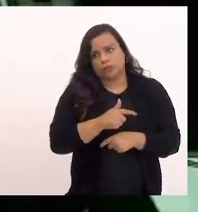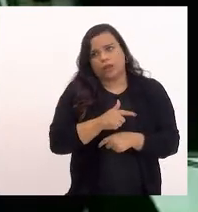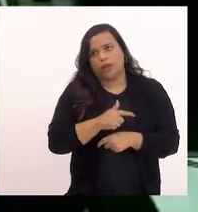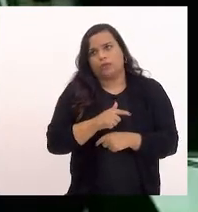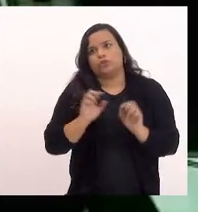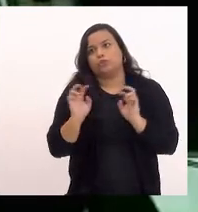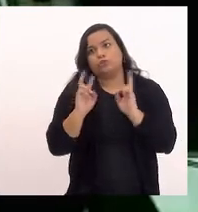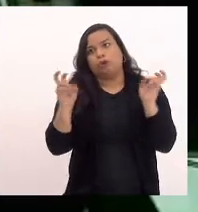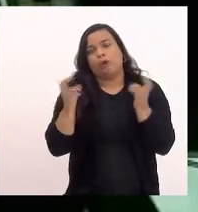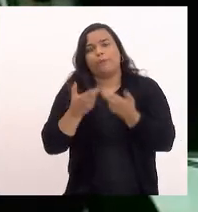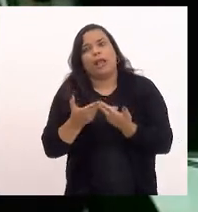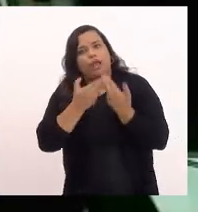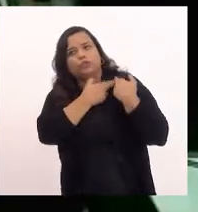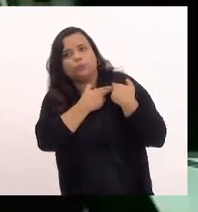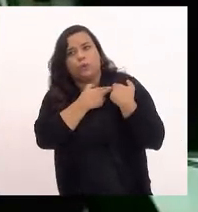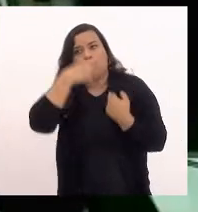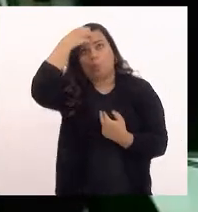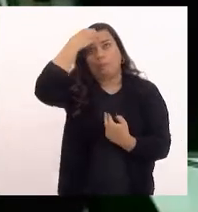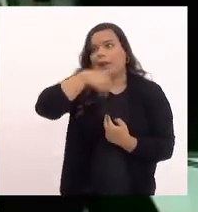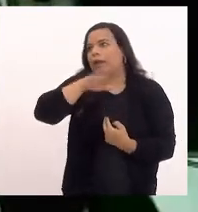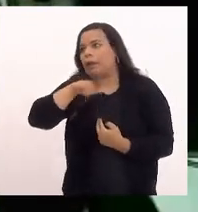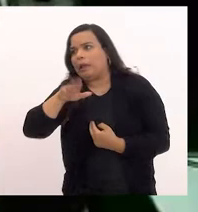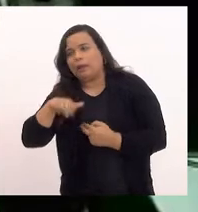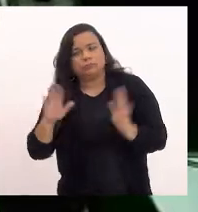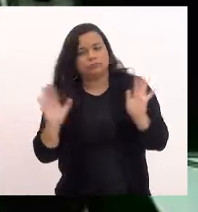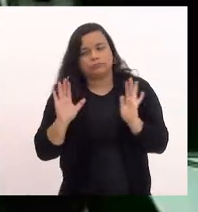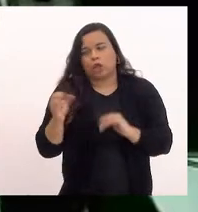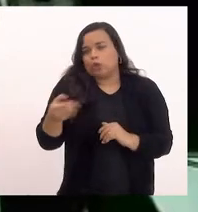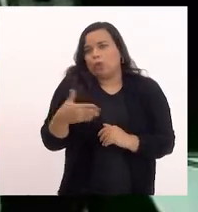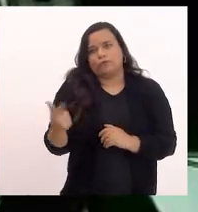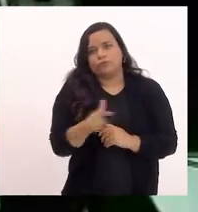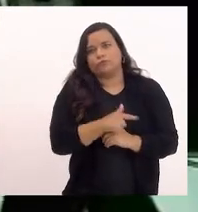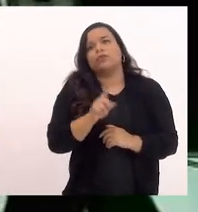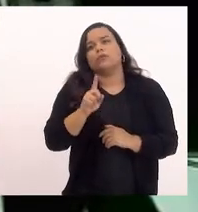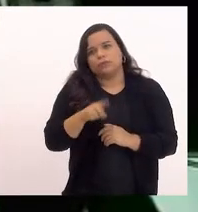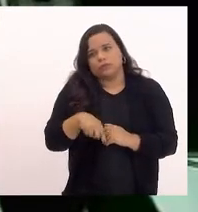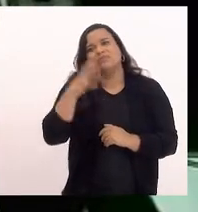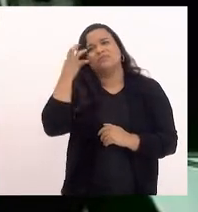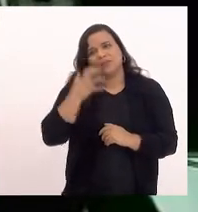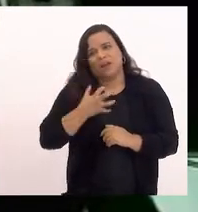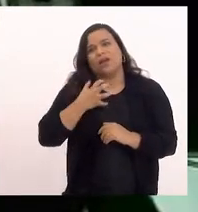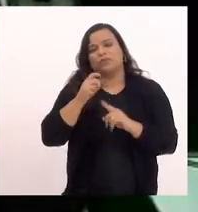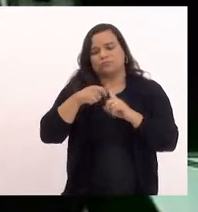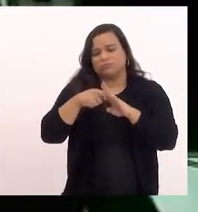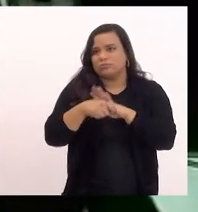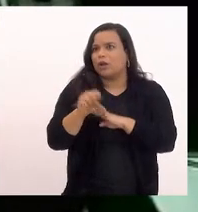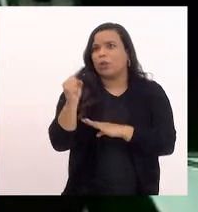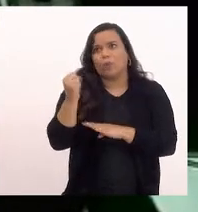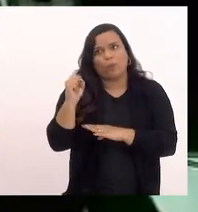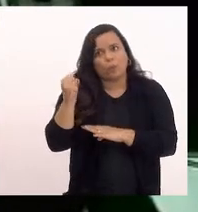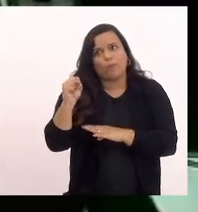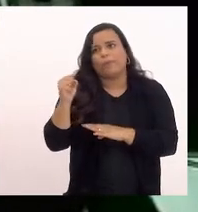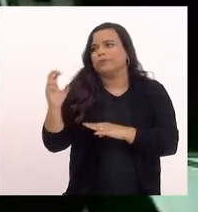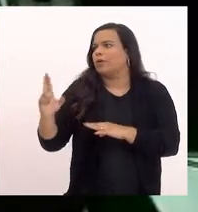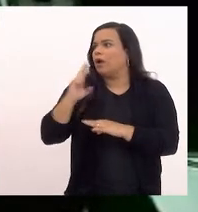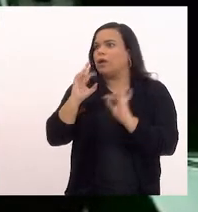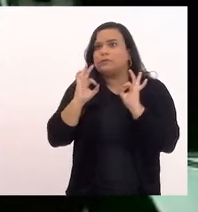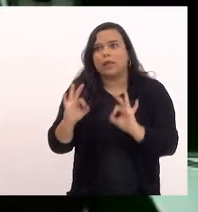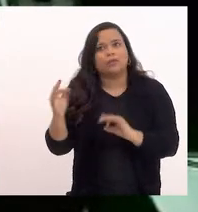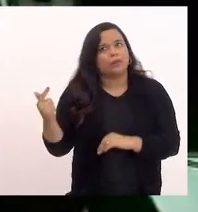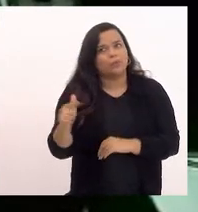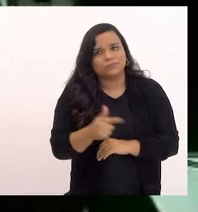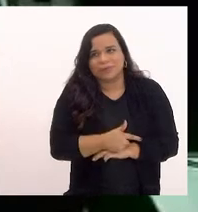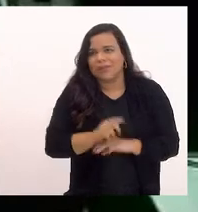de responsabilização dos culpados então isso é sério demais oito meses se passaram e não há uma resposta concreta